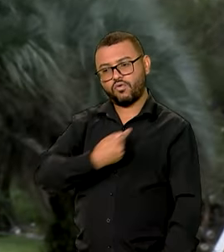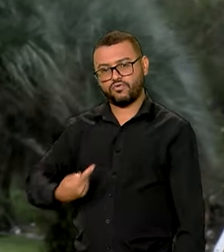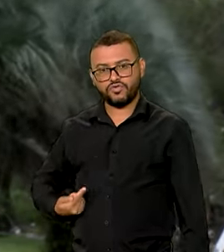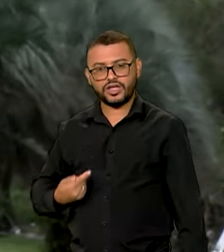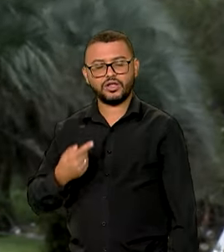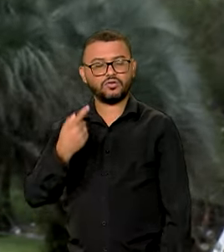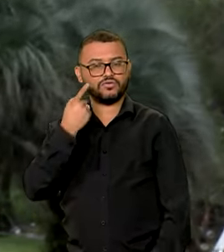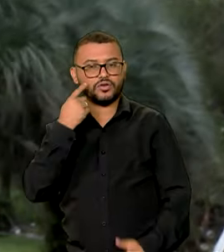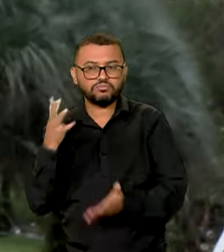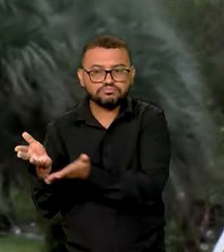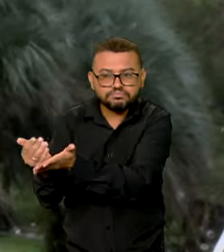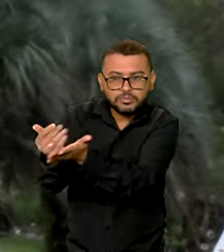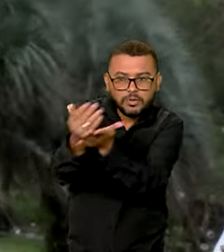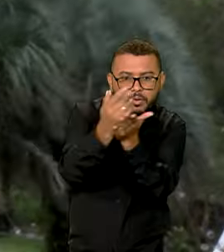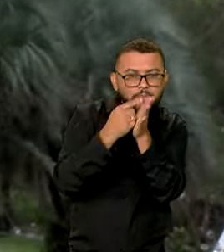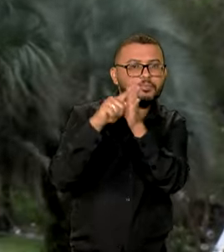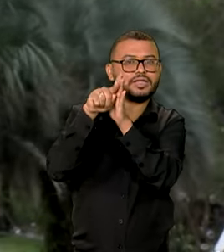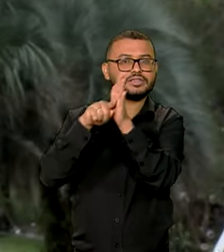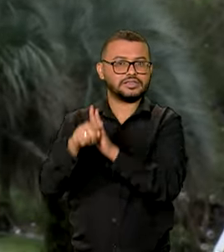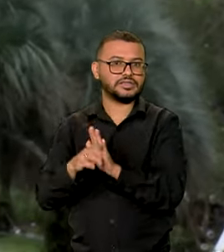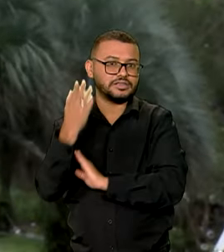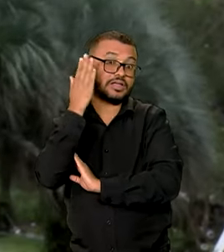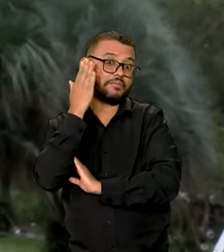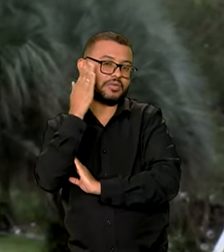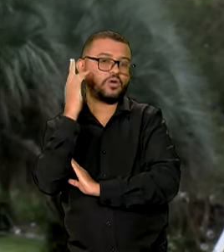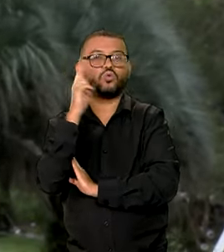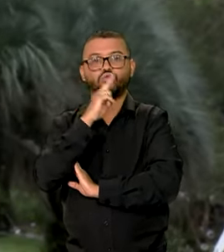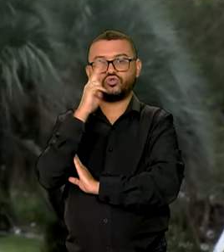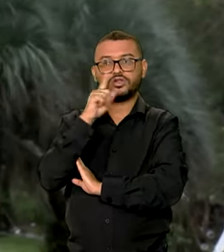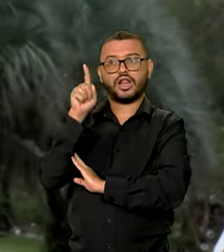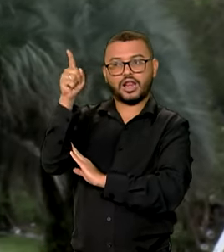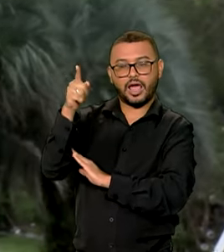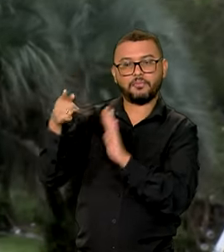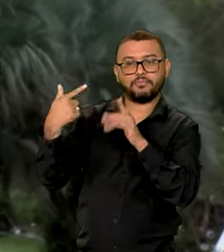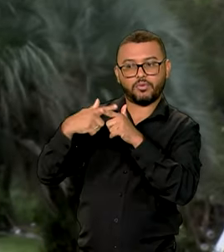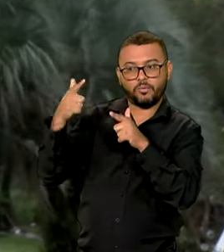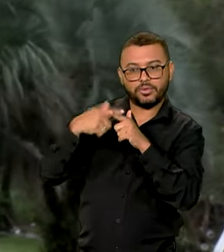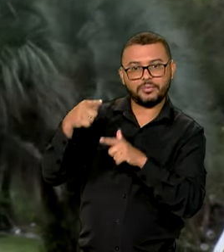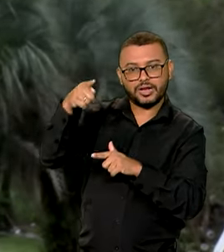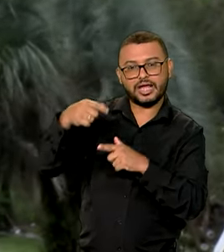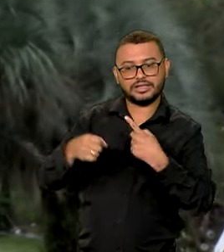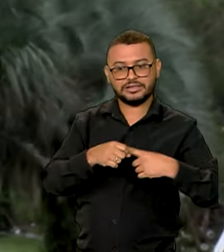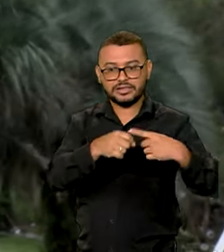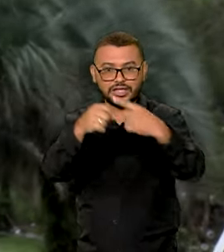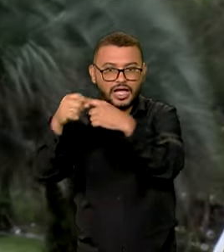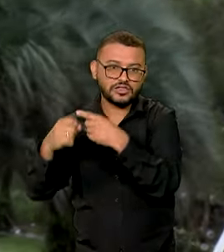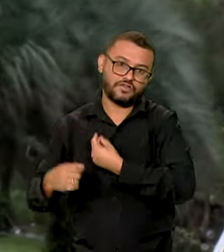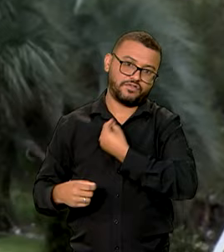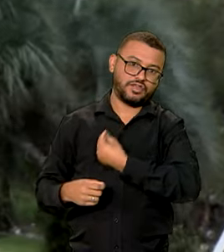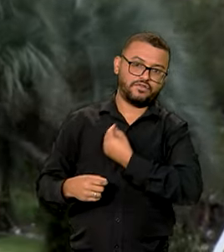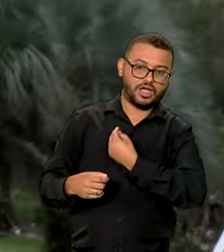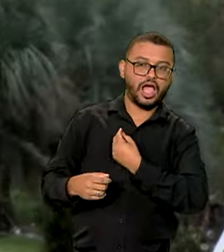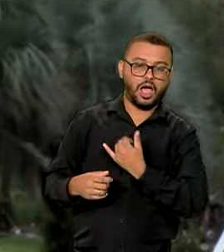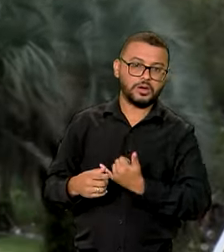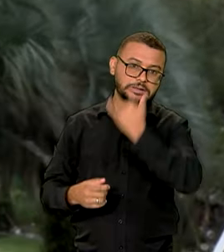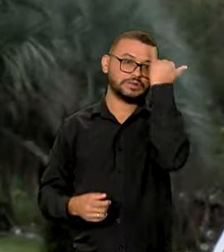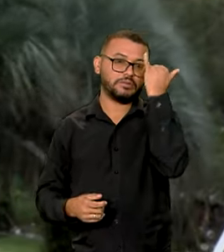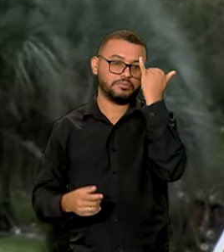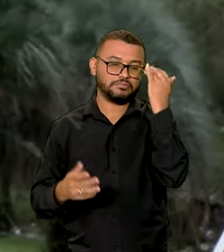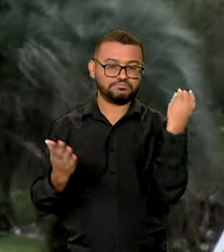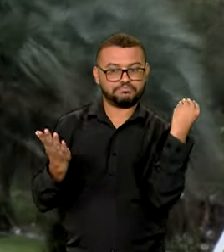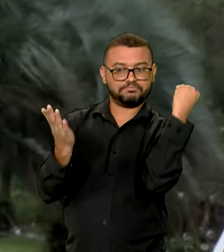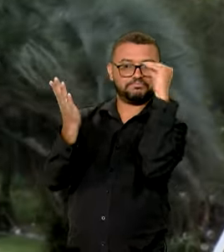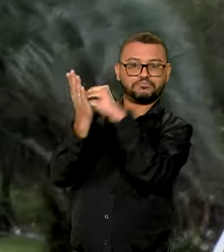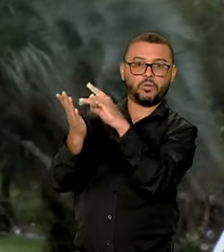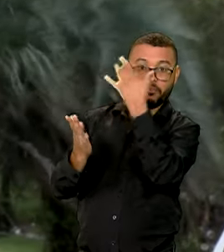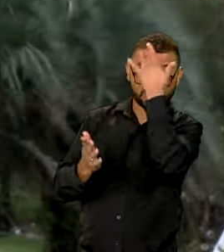famílias por meio de uma busca ativa. A situação de emergência ou calamidade pública dos municípios em que elas vivem permitiu a inclusão dessas